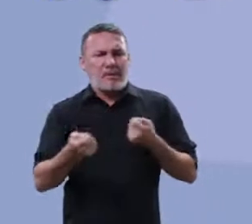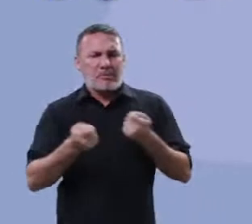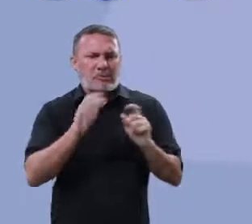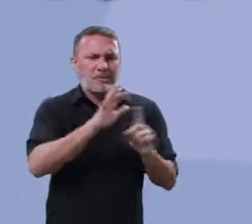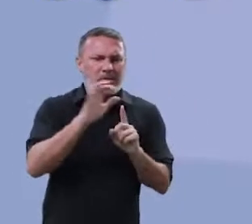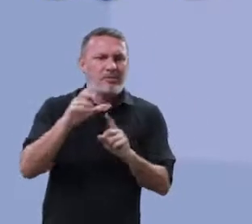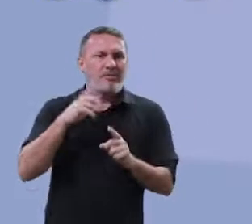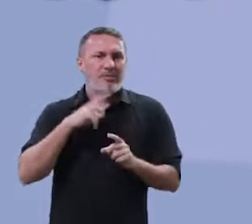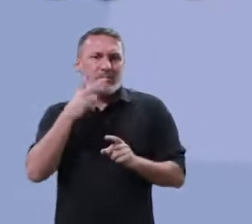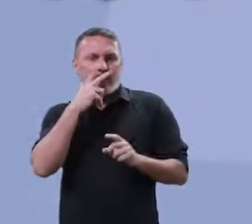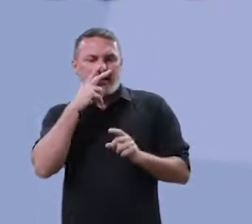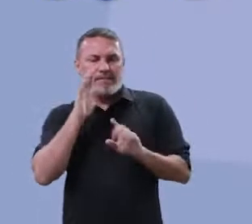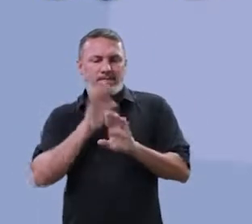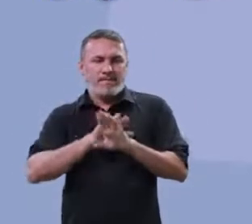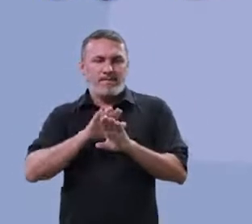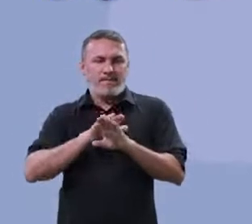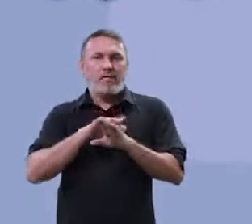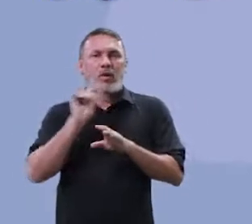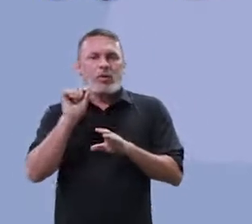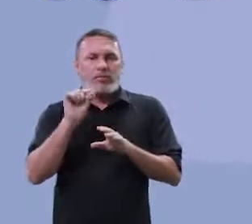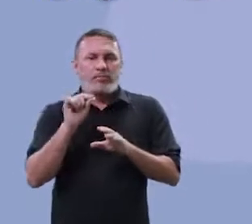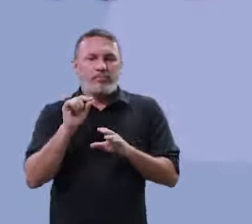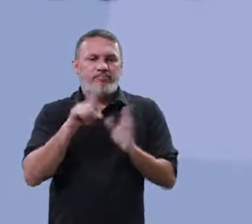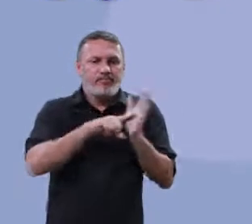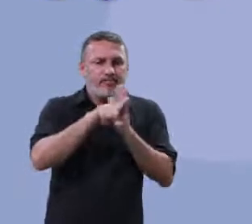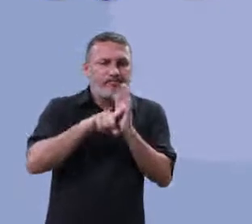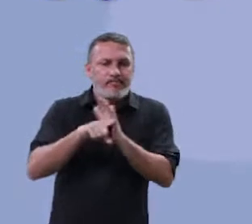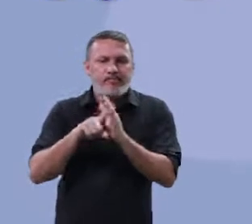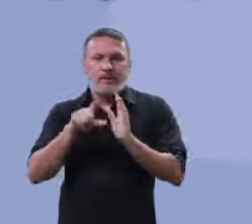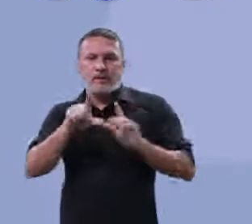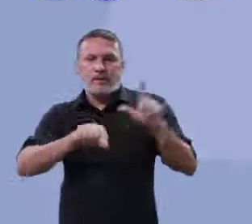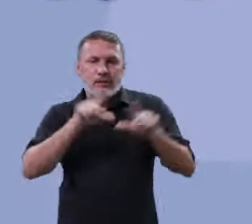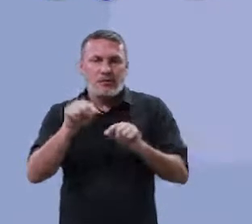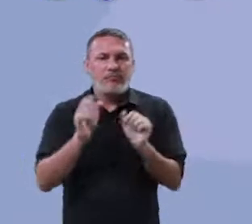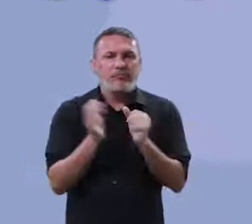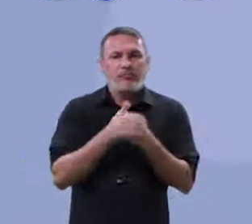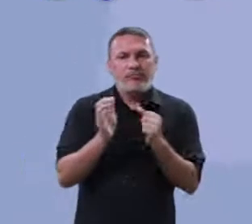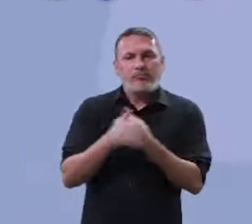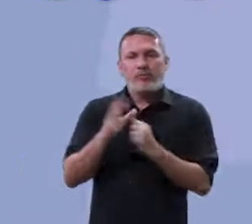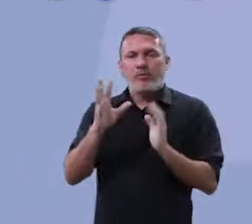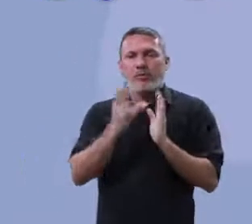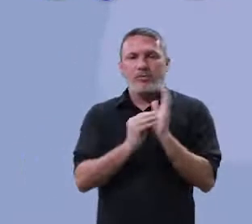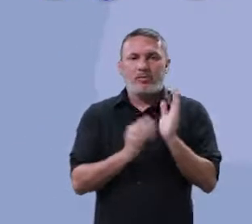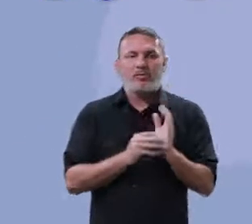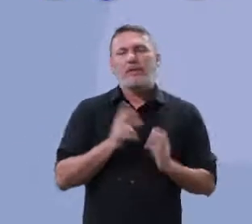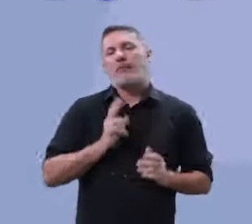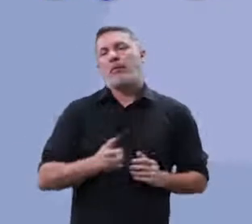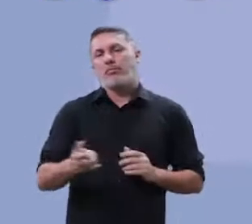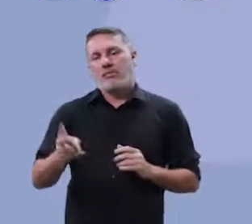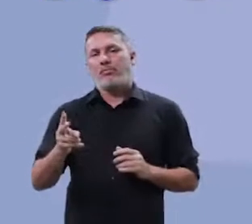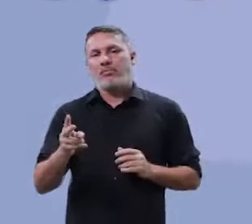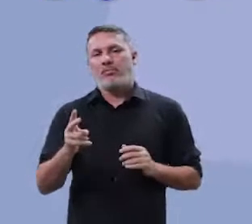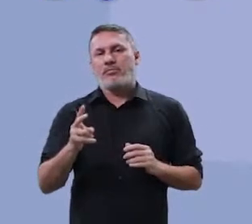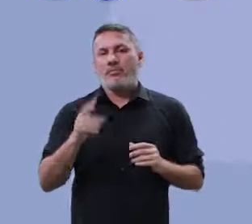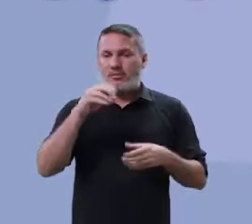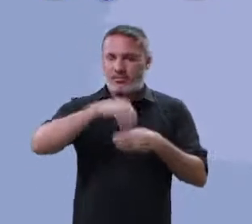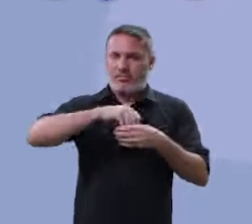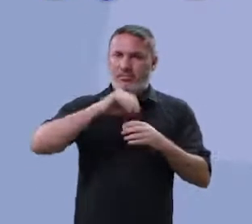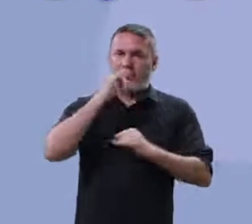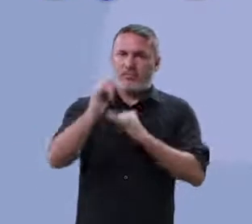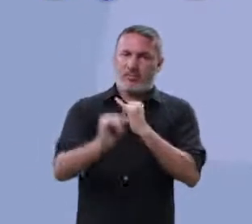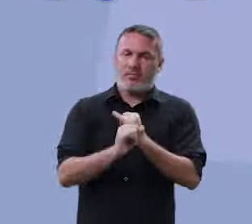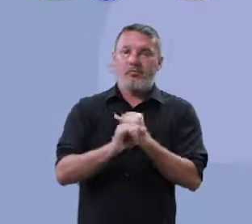por sistemas de algoritmos que filtram, seleciona e omite conteúdos, conteúdos de acordo. Isso ocorre constantemente.